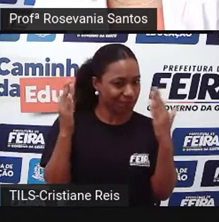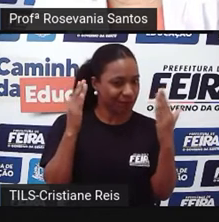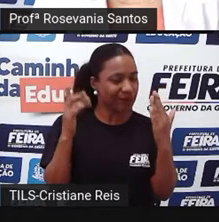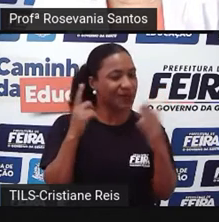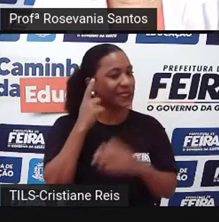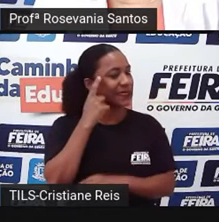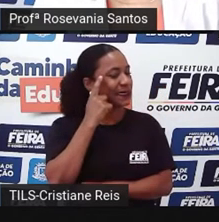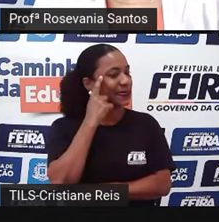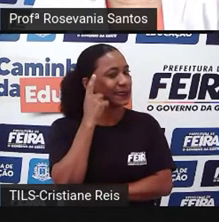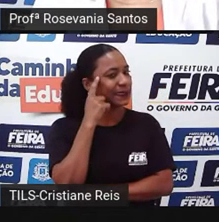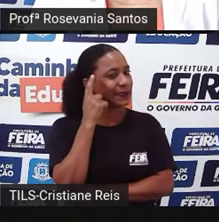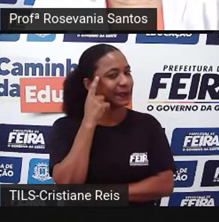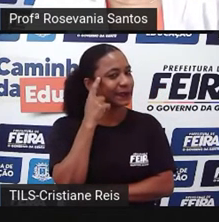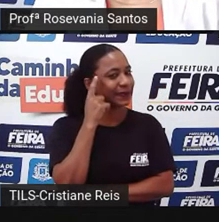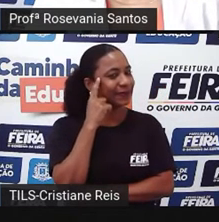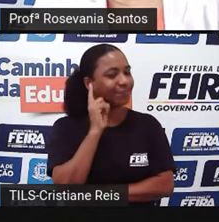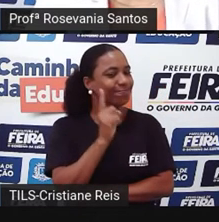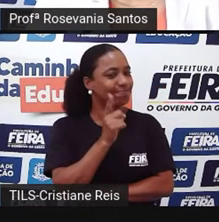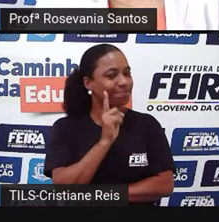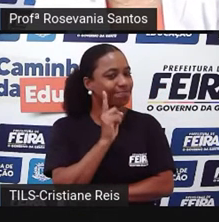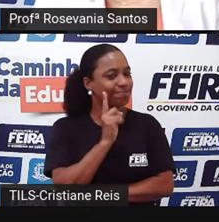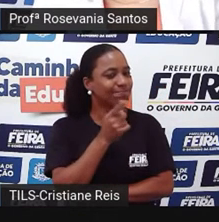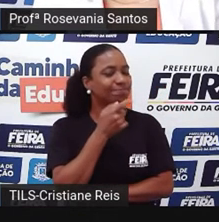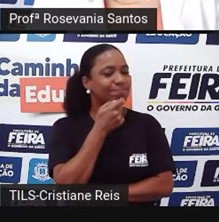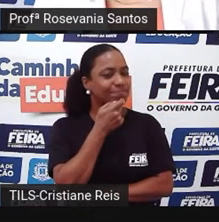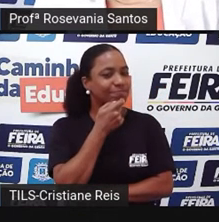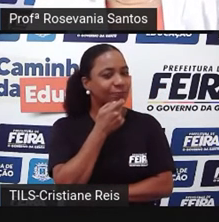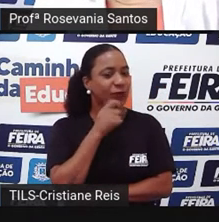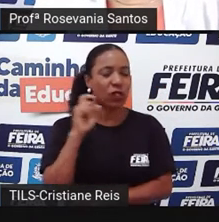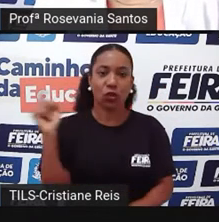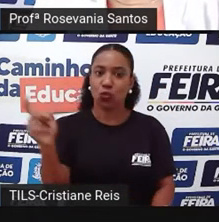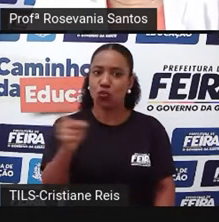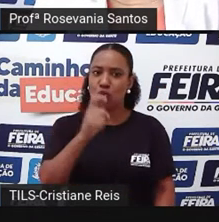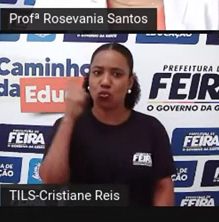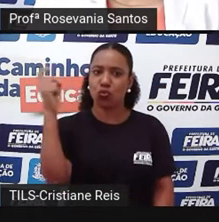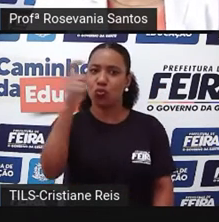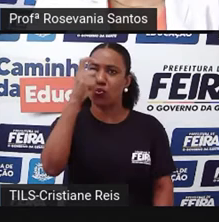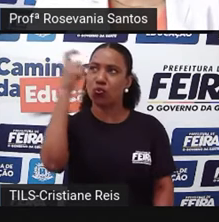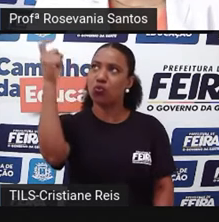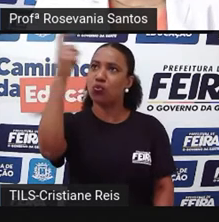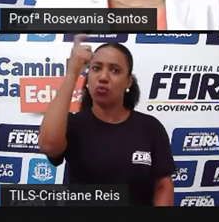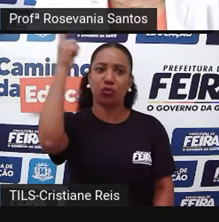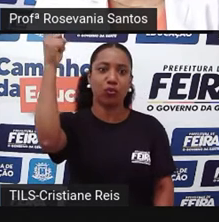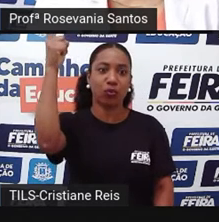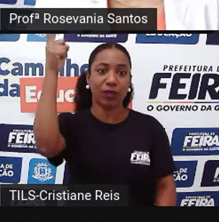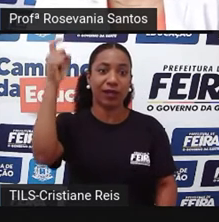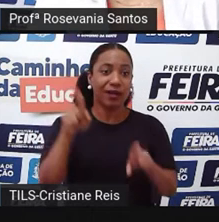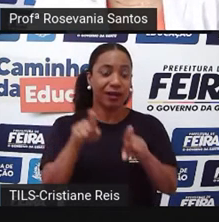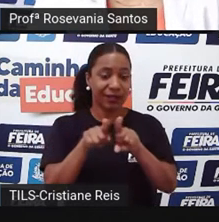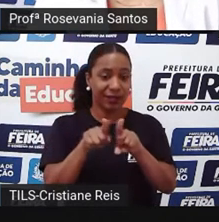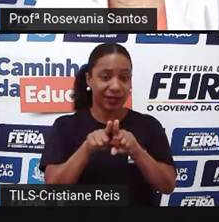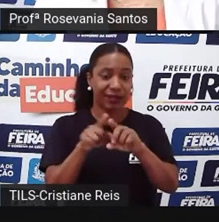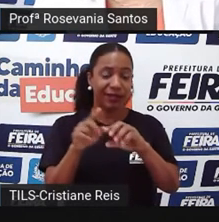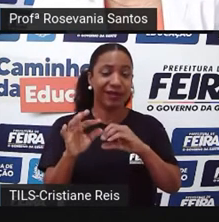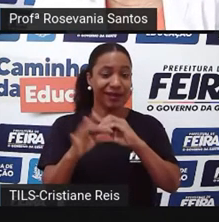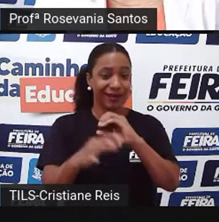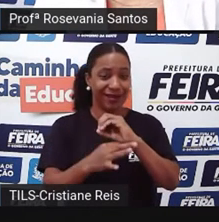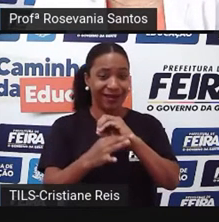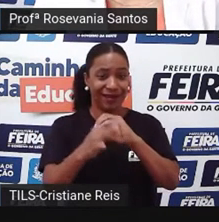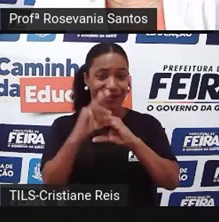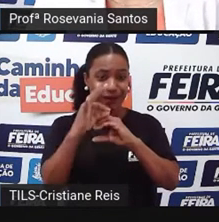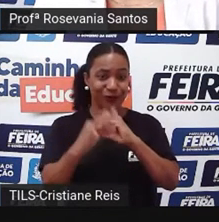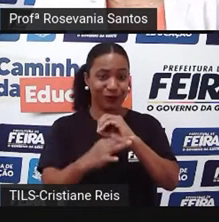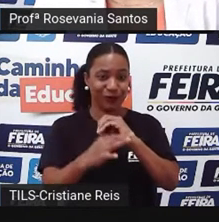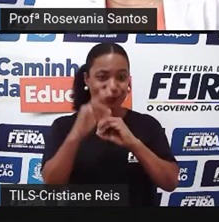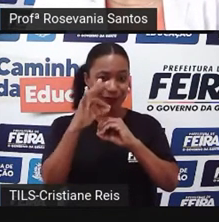se você vai chegar nessa conclusão. Se altura e altitude são a mesma coisa, se falam da mesma coisa, né? Vamos